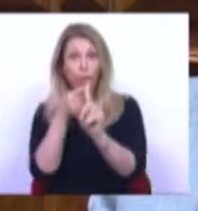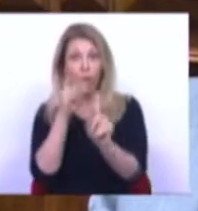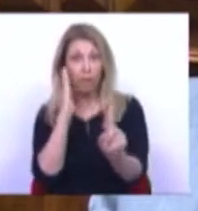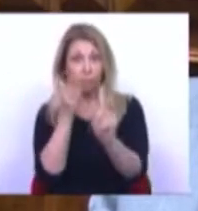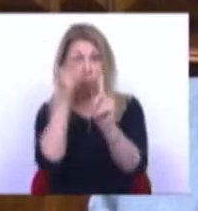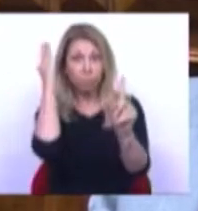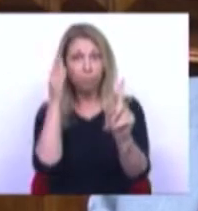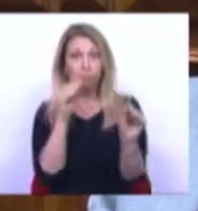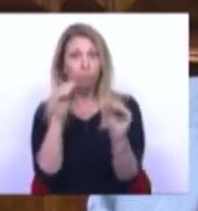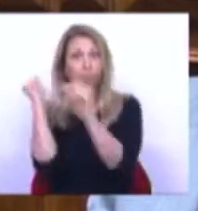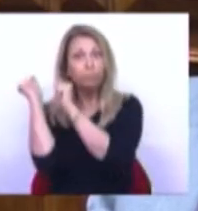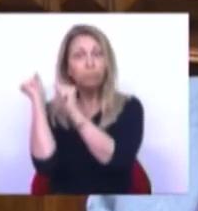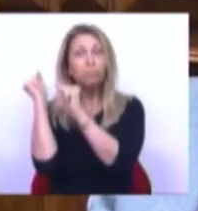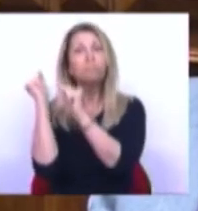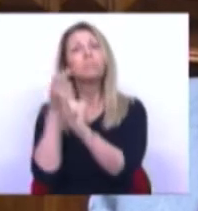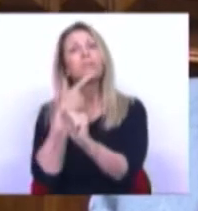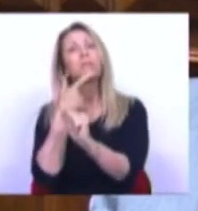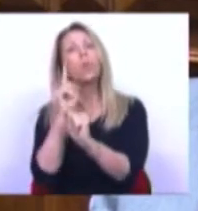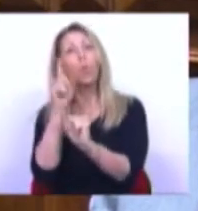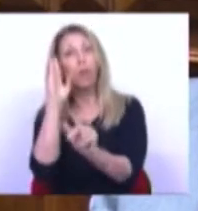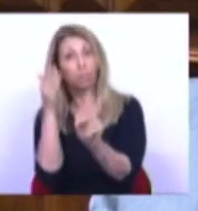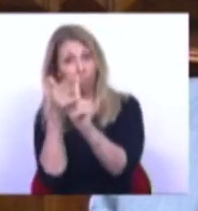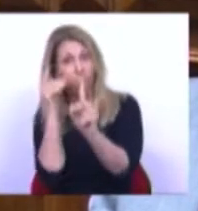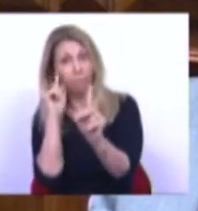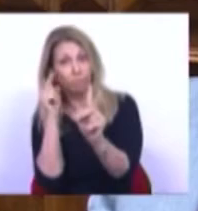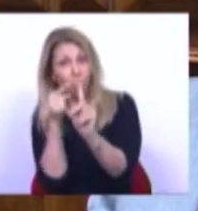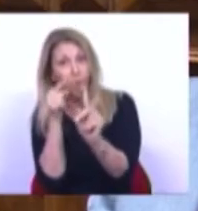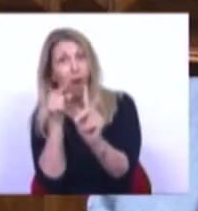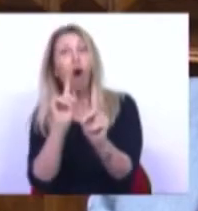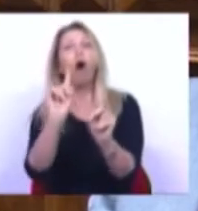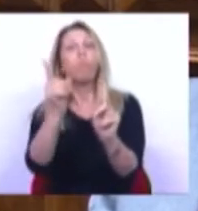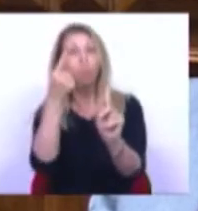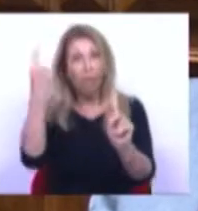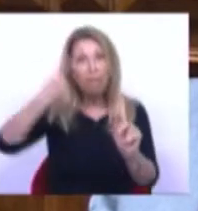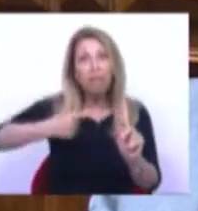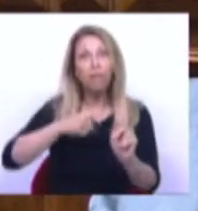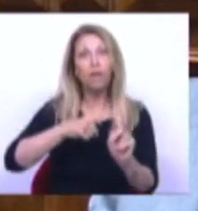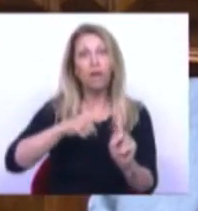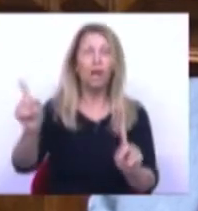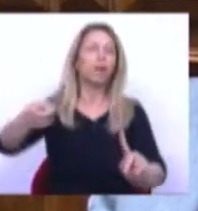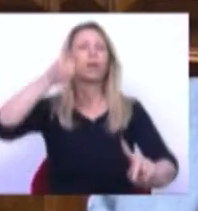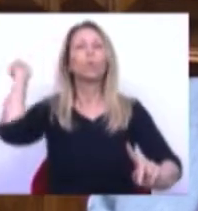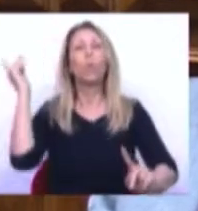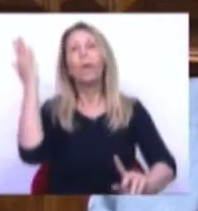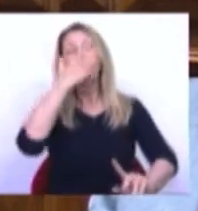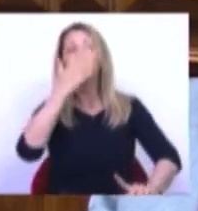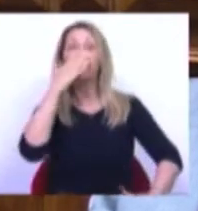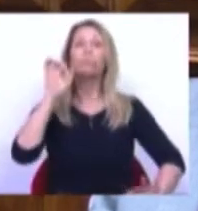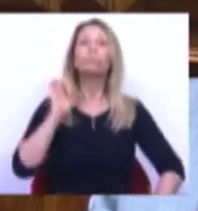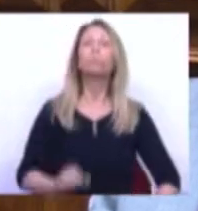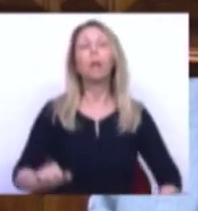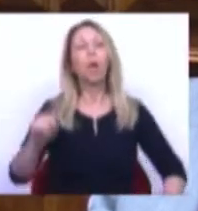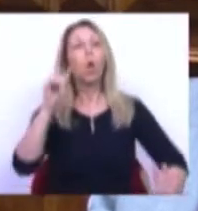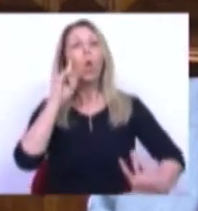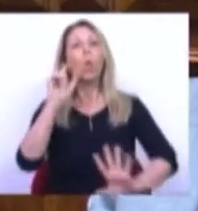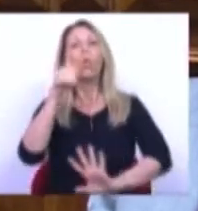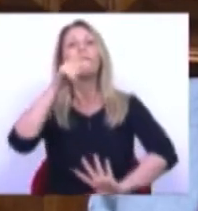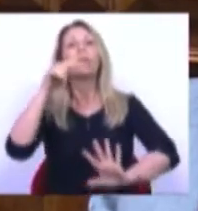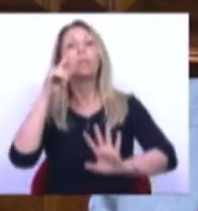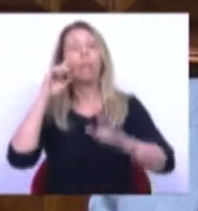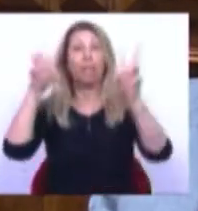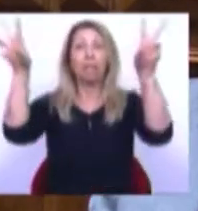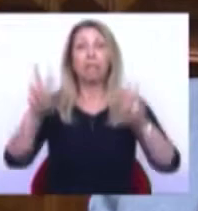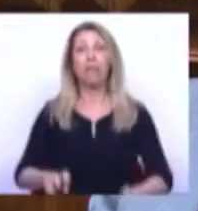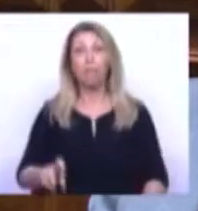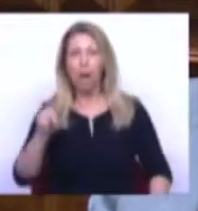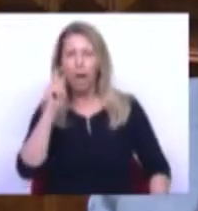parece é que, afinal, o alvo não é aquilo que deveria ser. Porque se este for um tema de espionagem, vem o CIS e diz que não nos pode